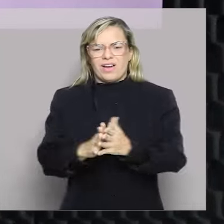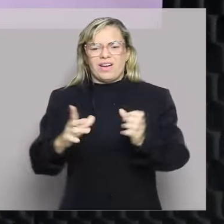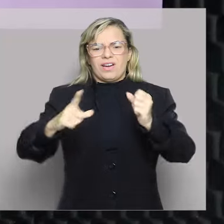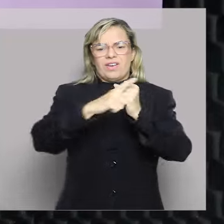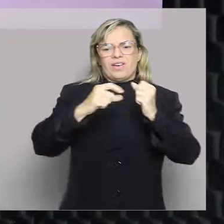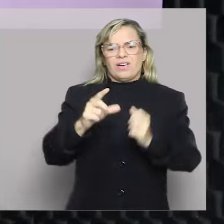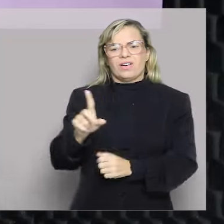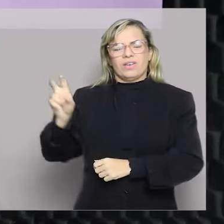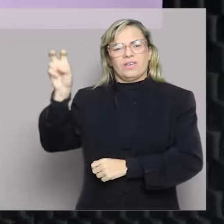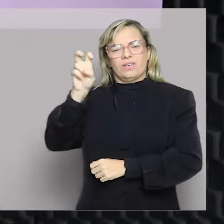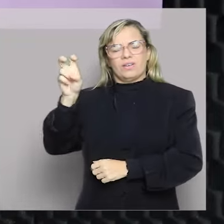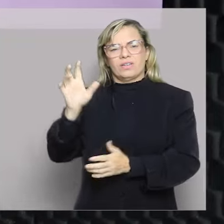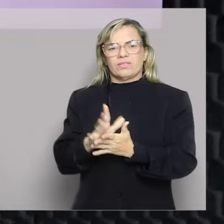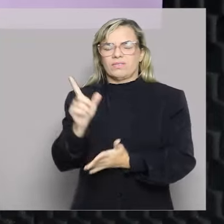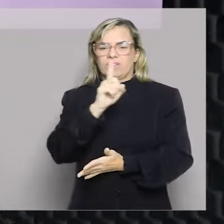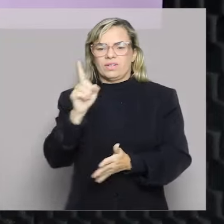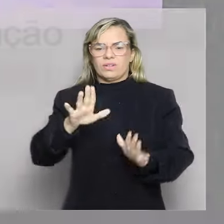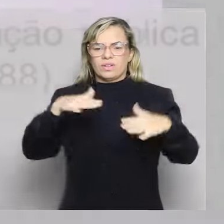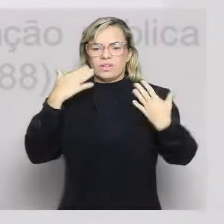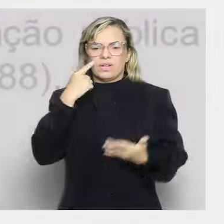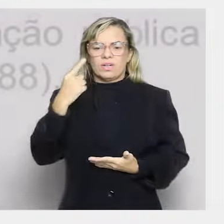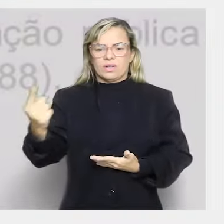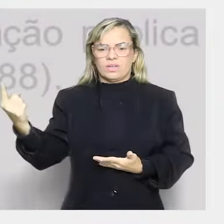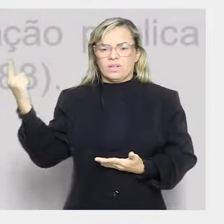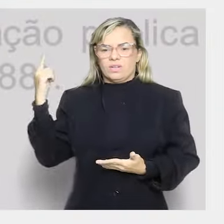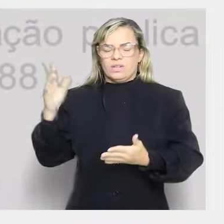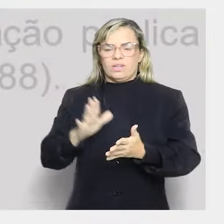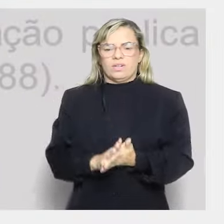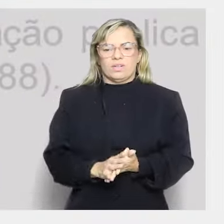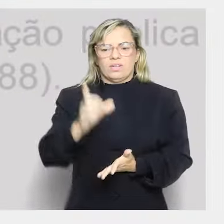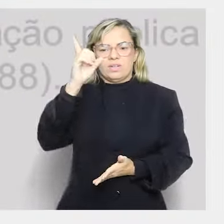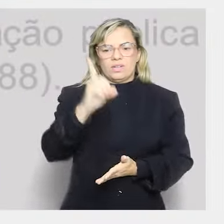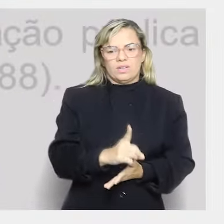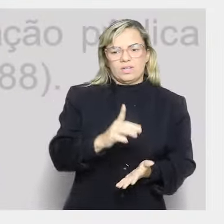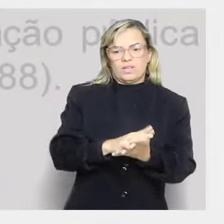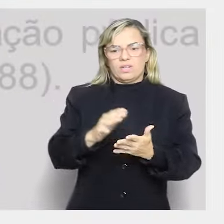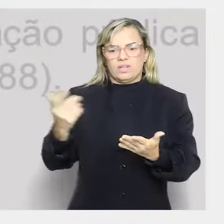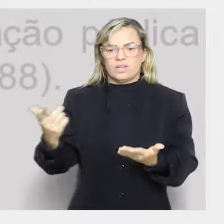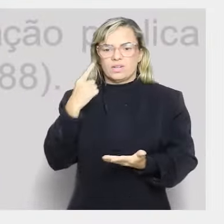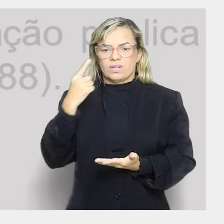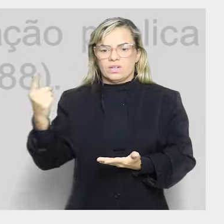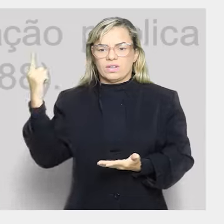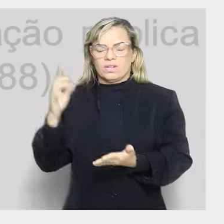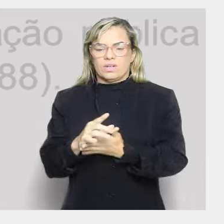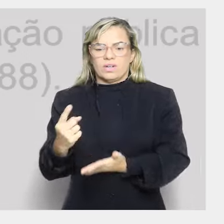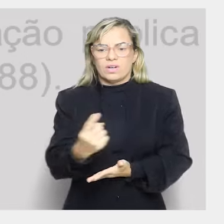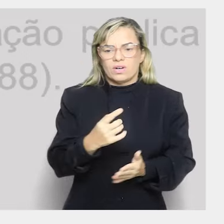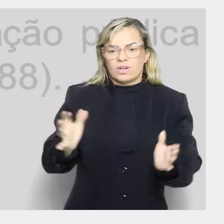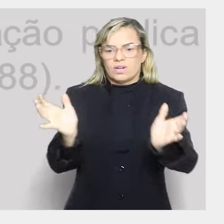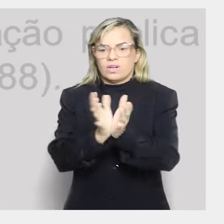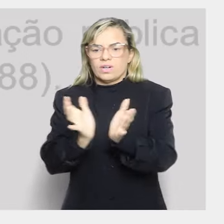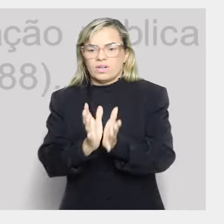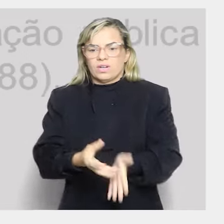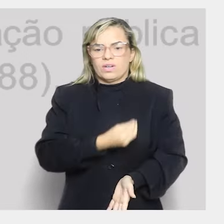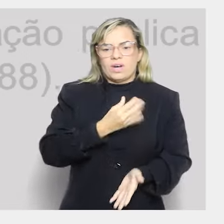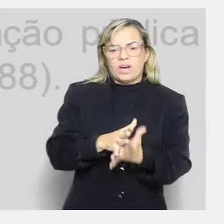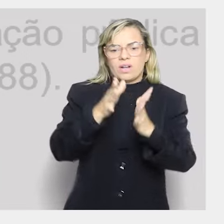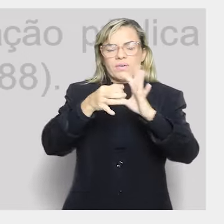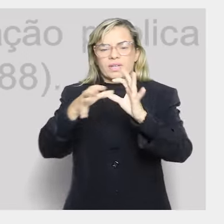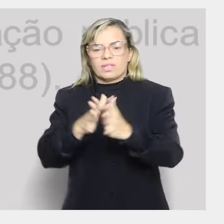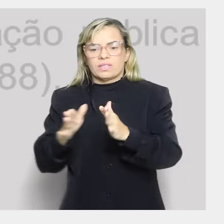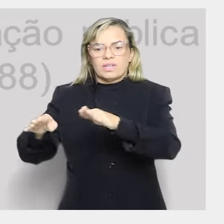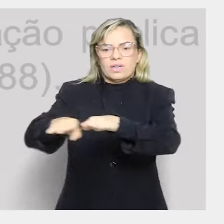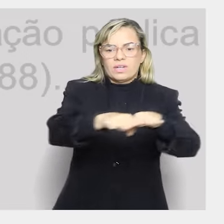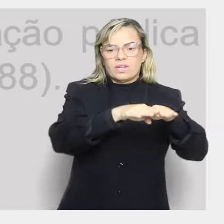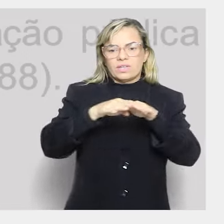Não é assim, não. Olha aí, ó, olha o que eles estão cobrando. Direitos e deveres individuais e coletivos, direito à vida, liberdade, igualdade, segurança, propriedade, direitos sociais,